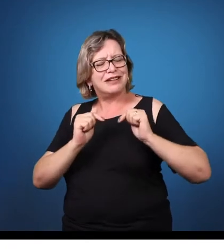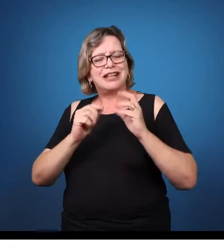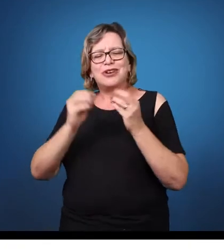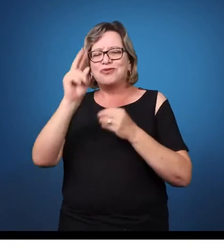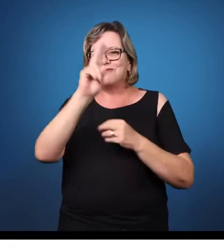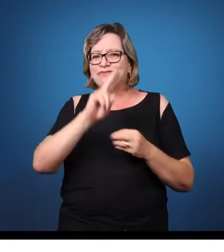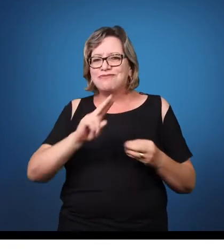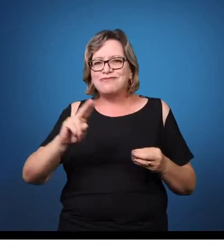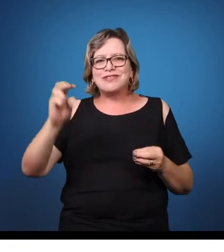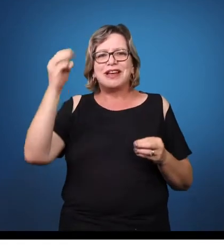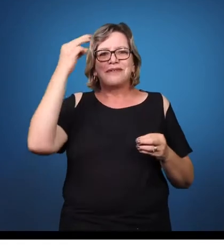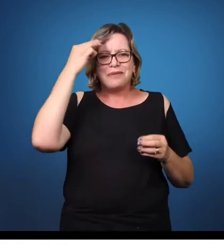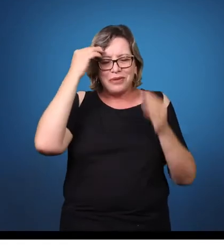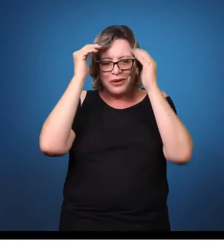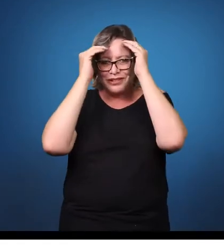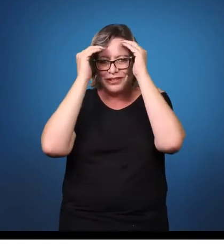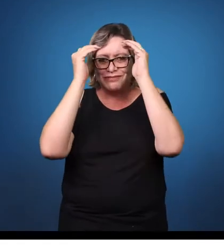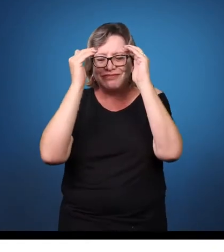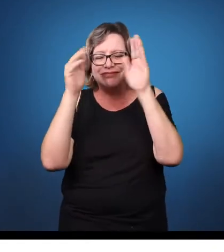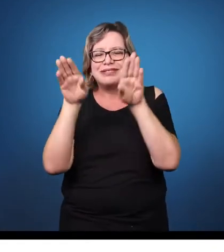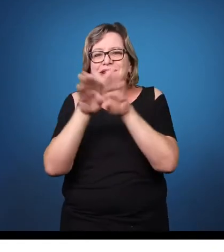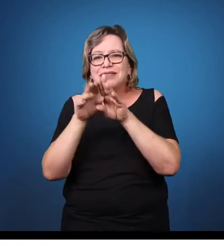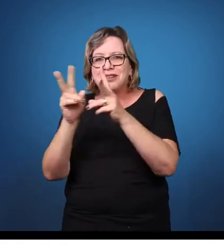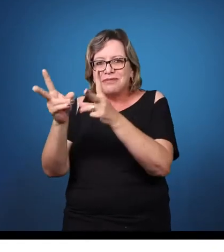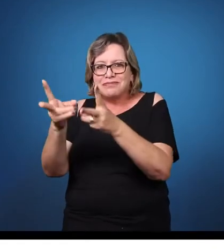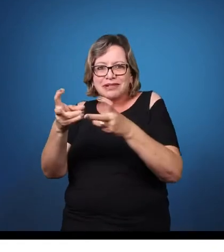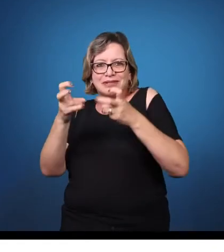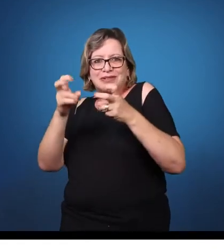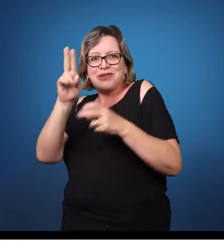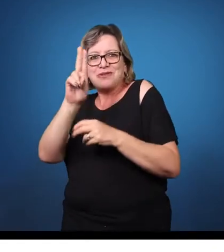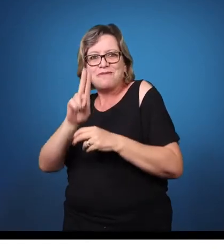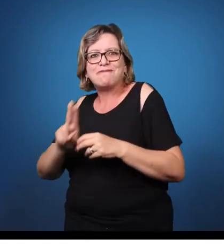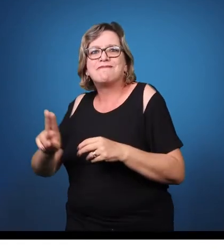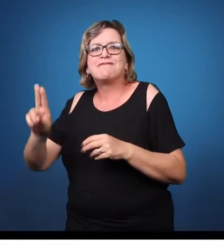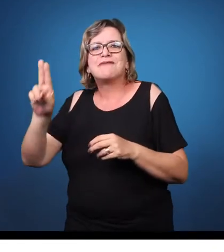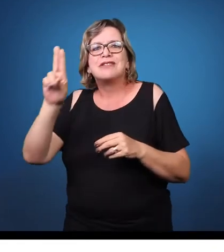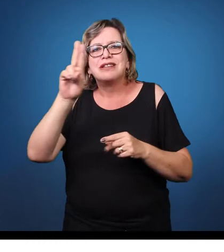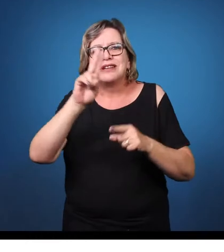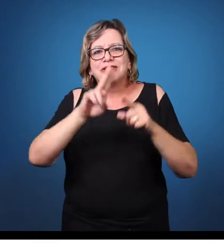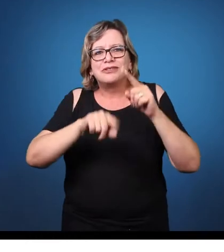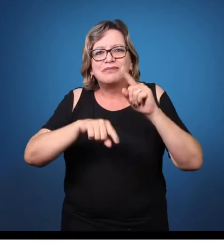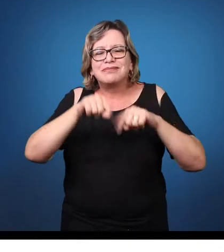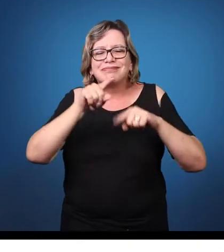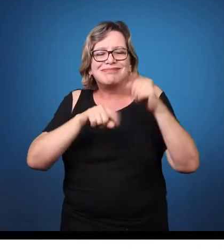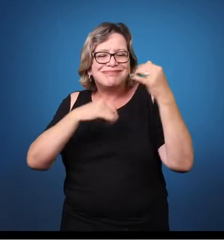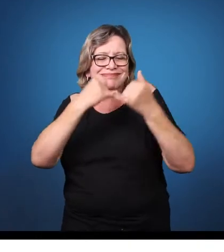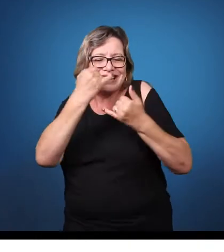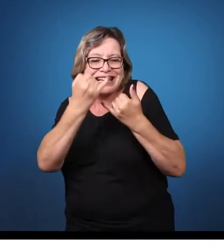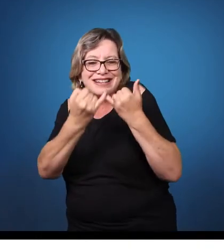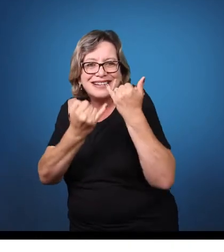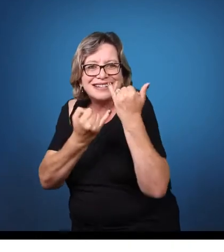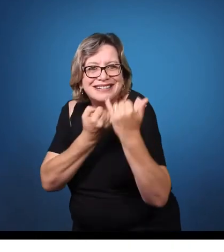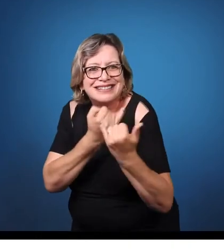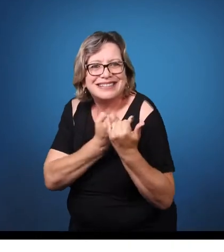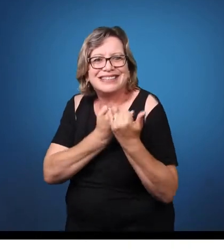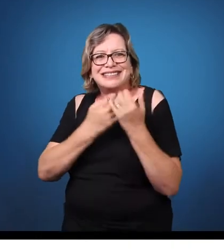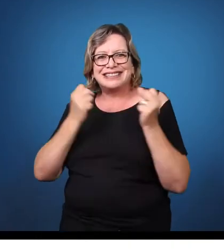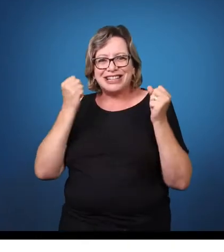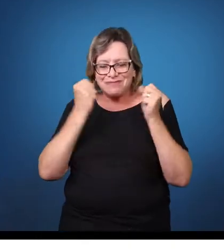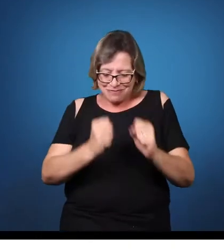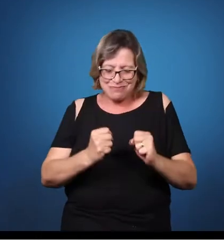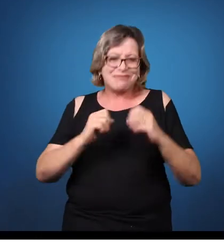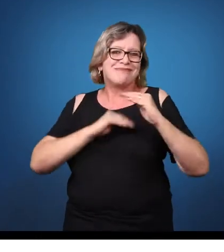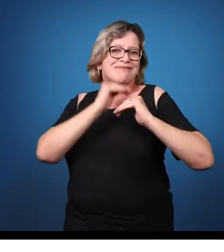aprender. Na questão, por exemplo, do ensino médio, nós temos também já experiência com várias